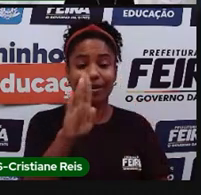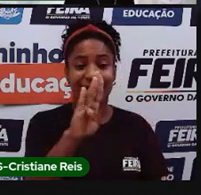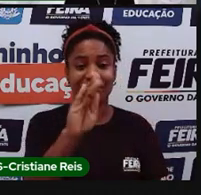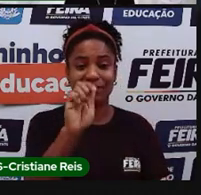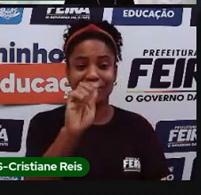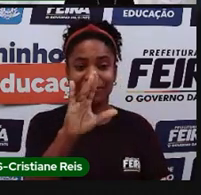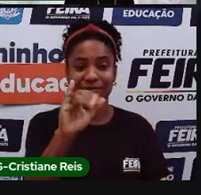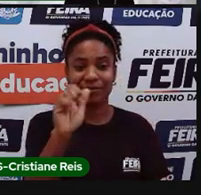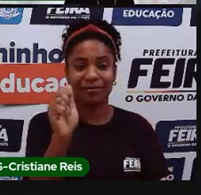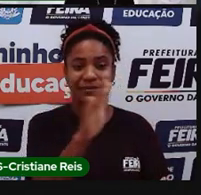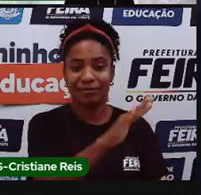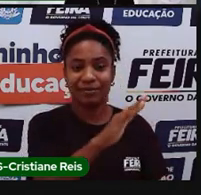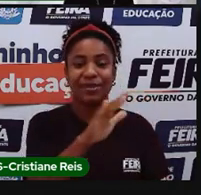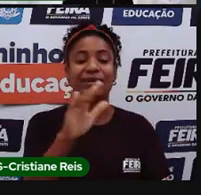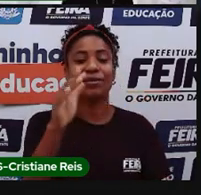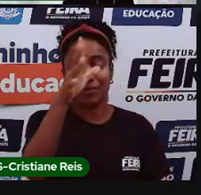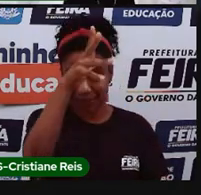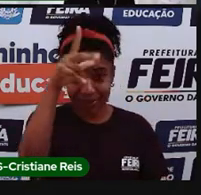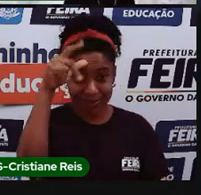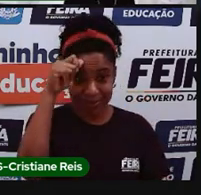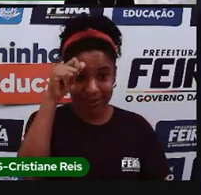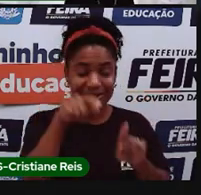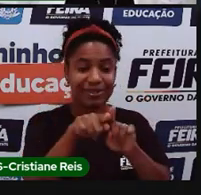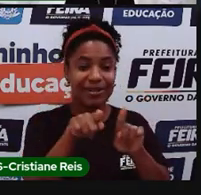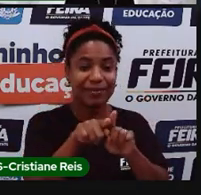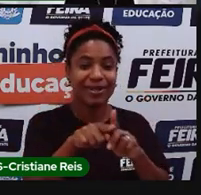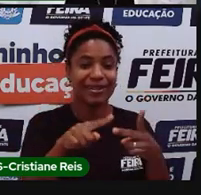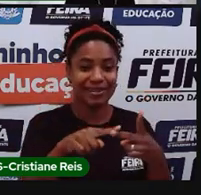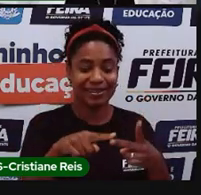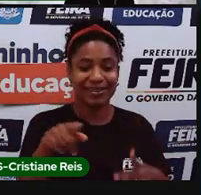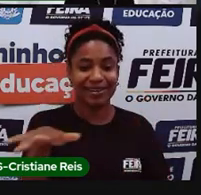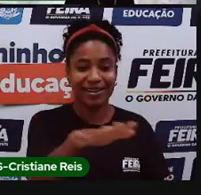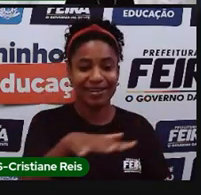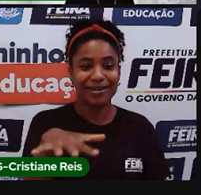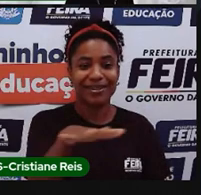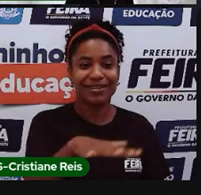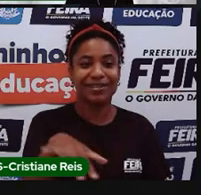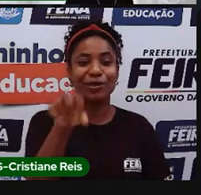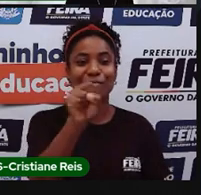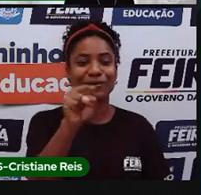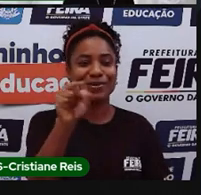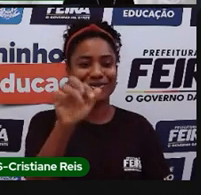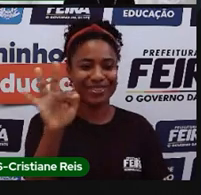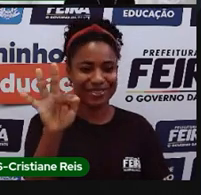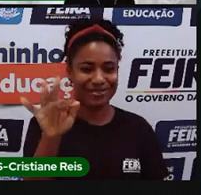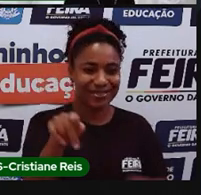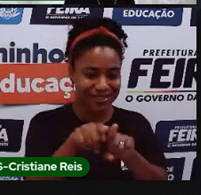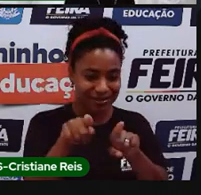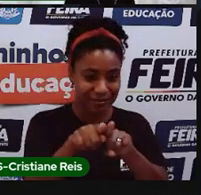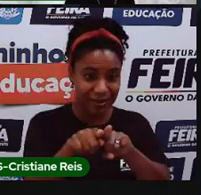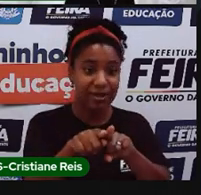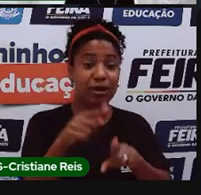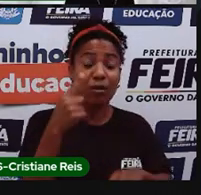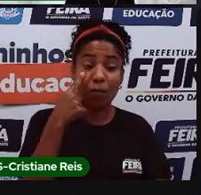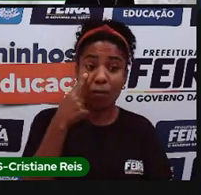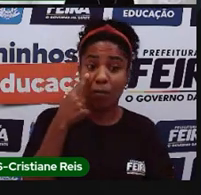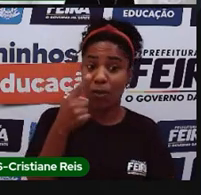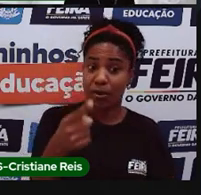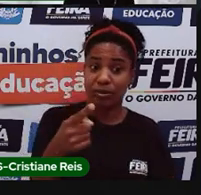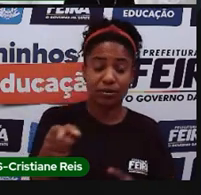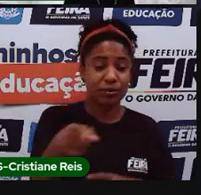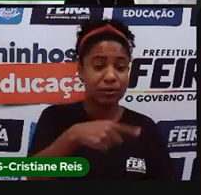tem também a do São Francisco, então, que é a nossa, né, Então, na realidade, a gente vai perceber